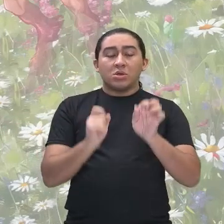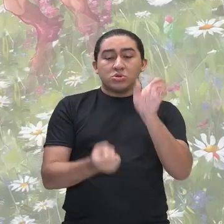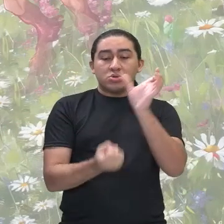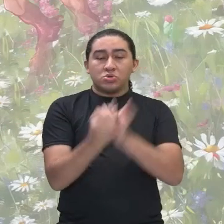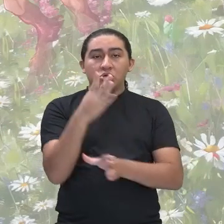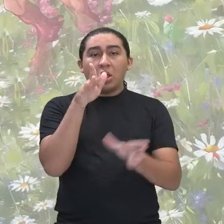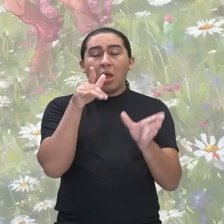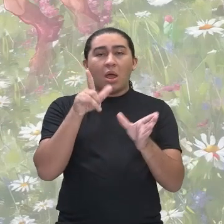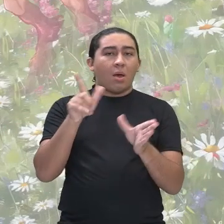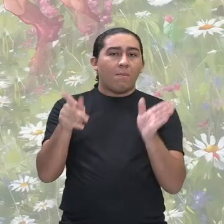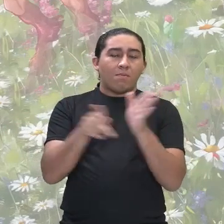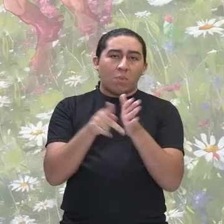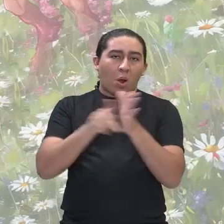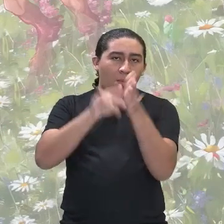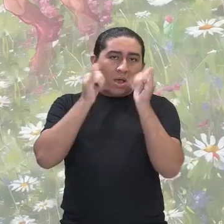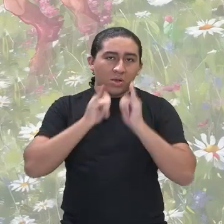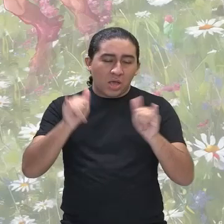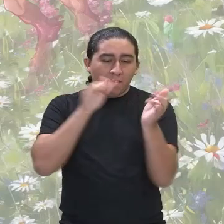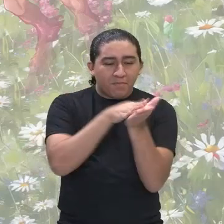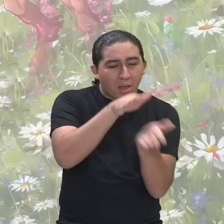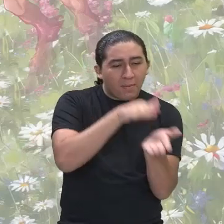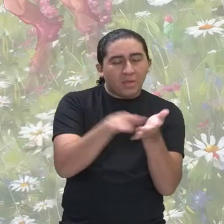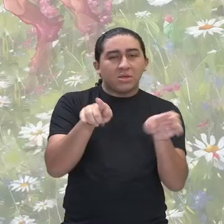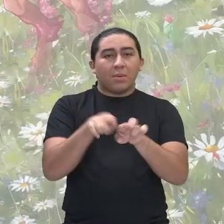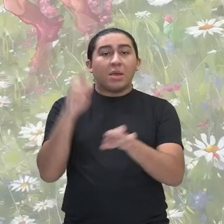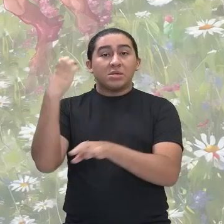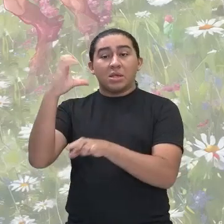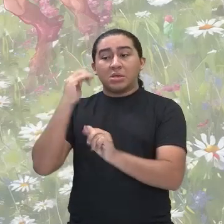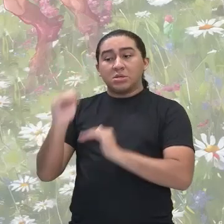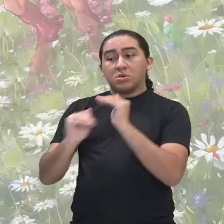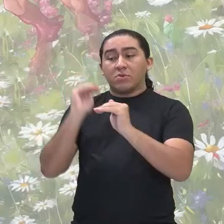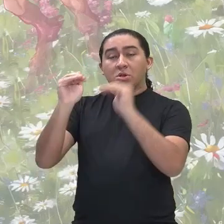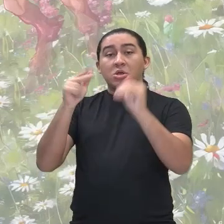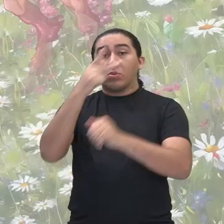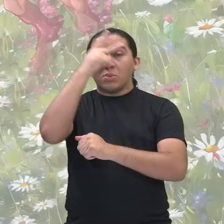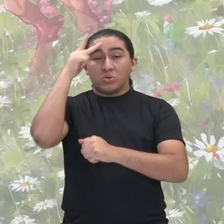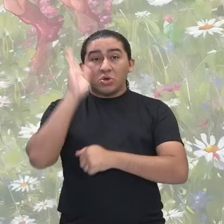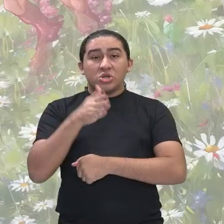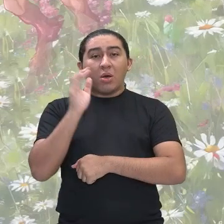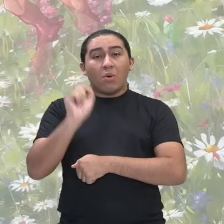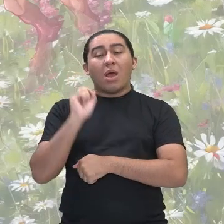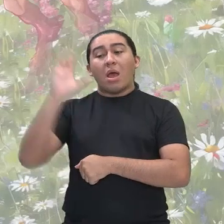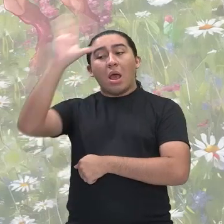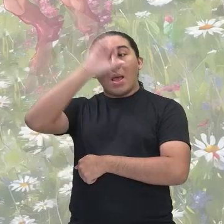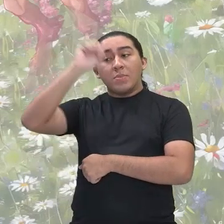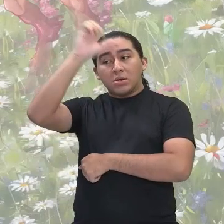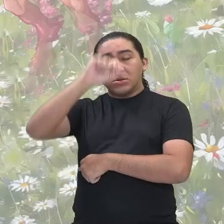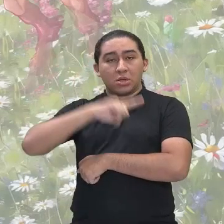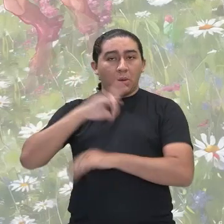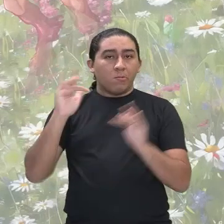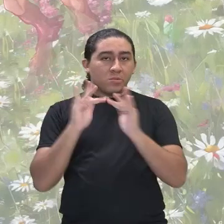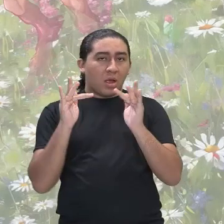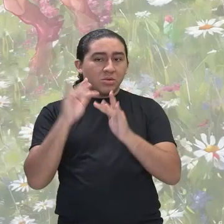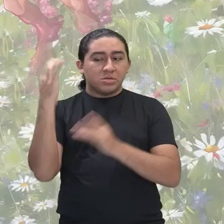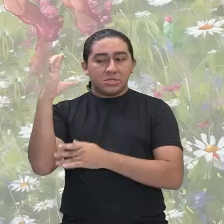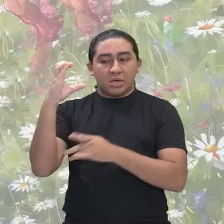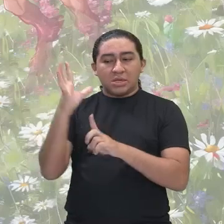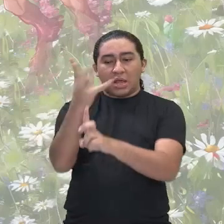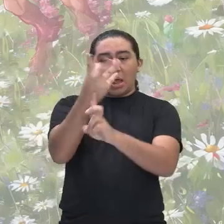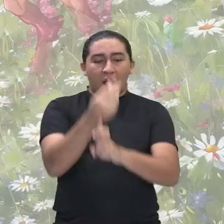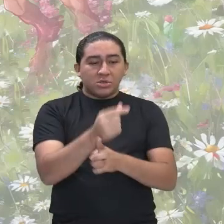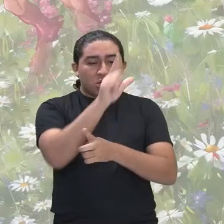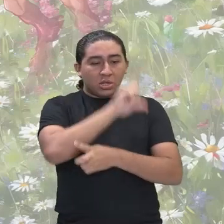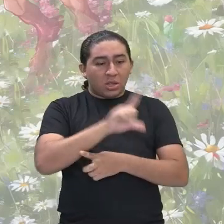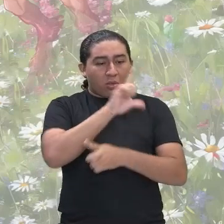imprensa, a ciência já estava revoluindo, as pessoas já estavam tendo contato com a ciência, com a arte, com a